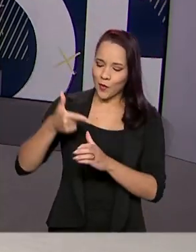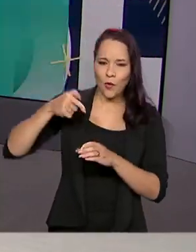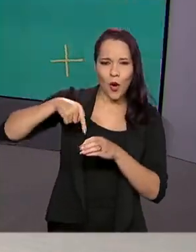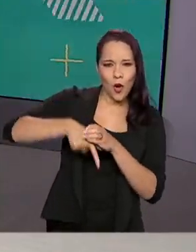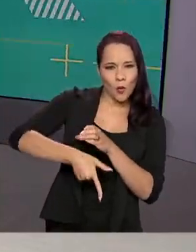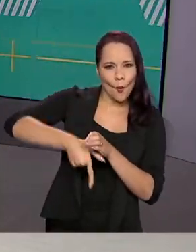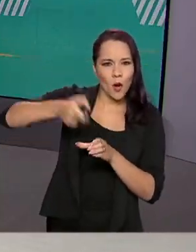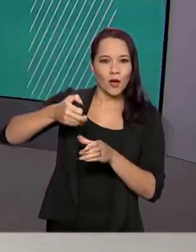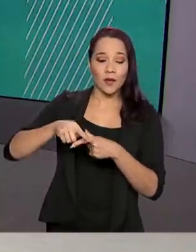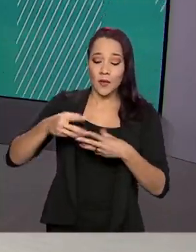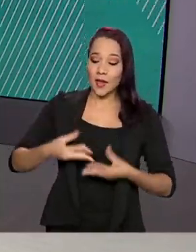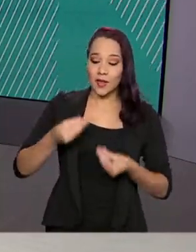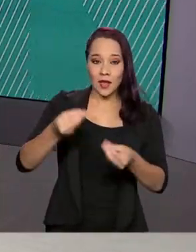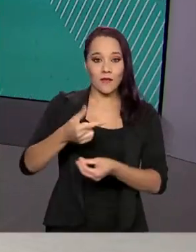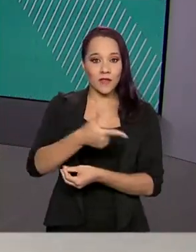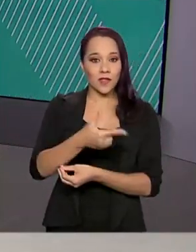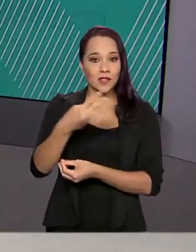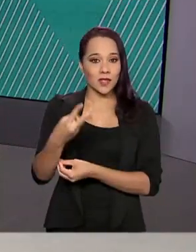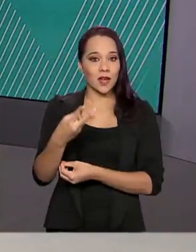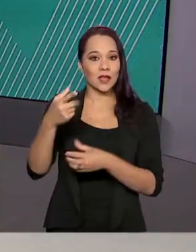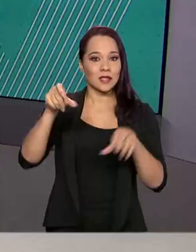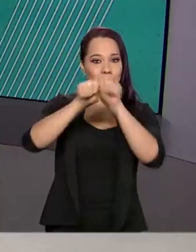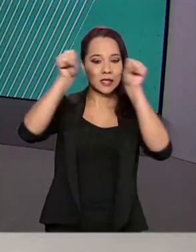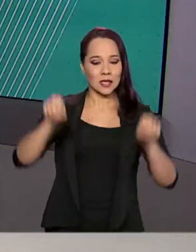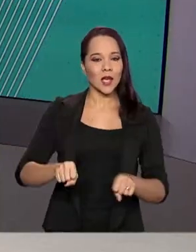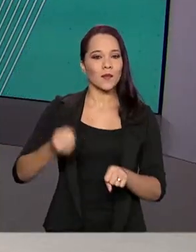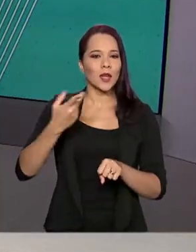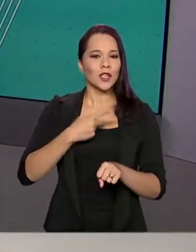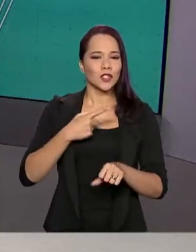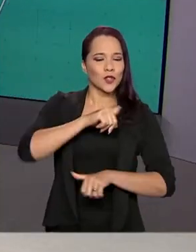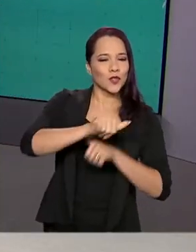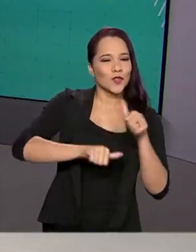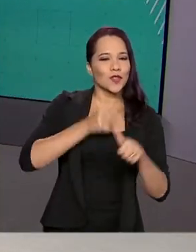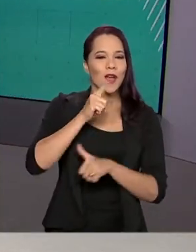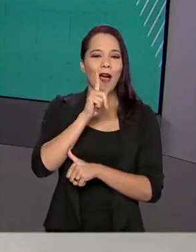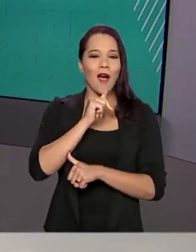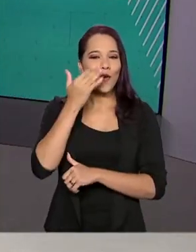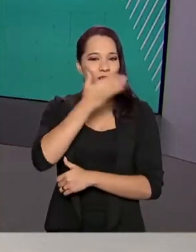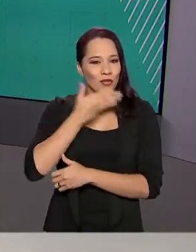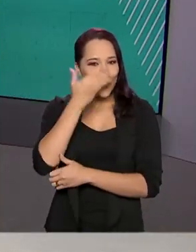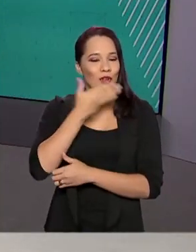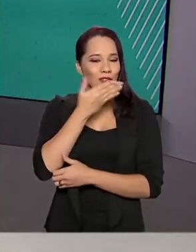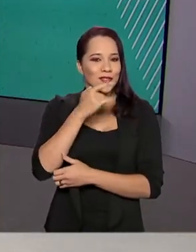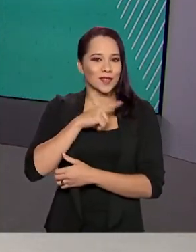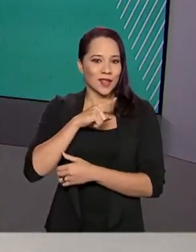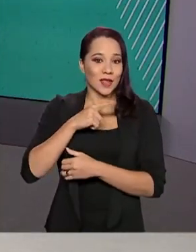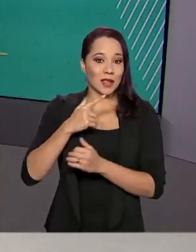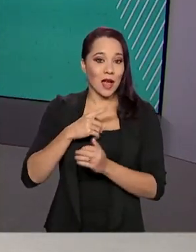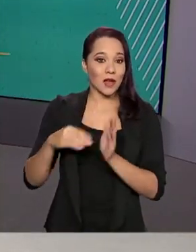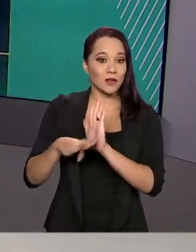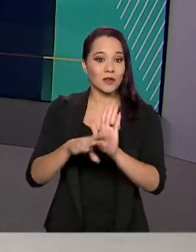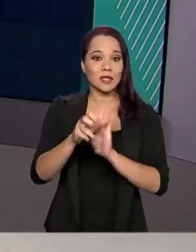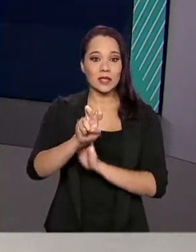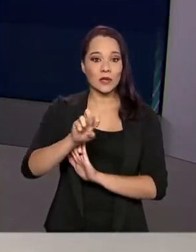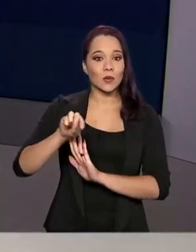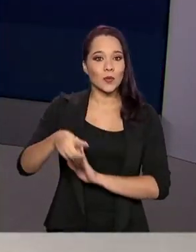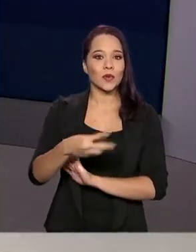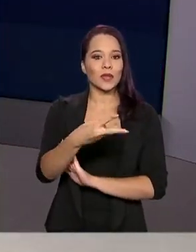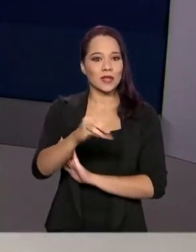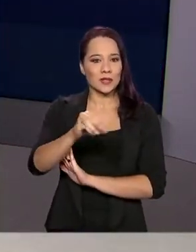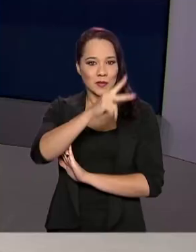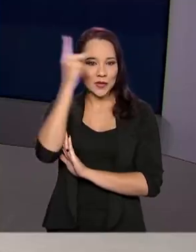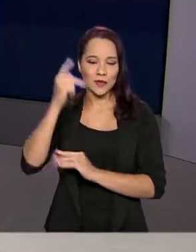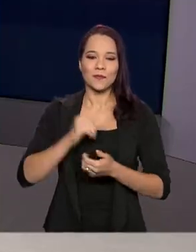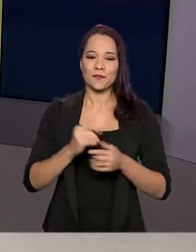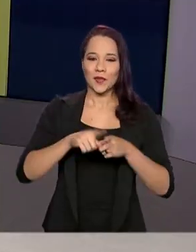de 23 sistemas dessalinizadores do programa Água Doce, que atendem cerca de 5.300 pessoas. Também